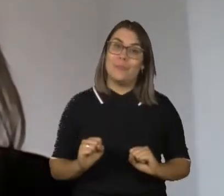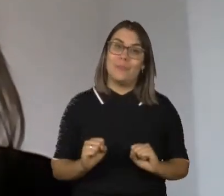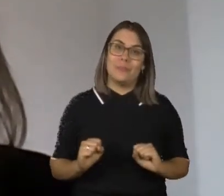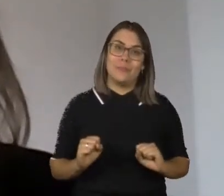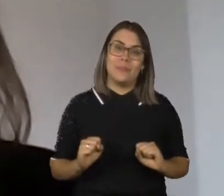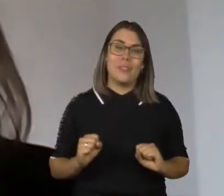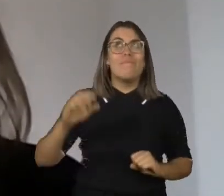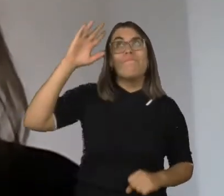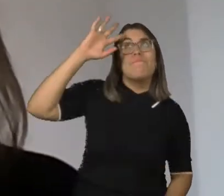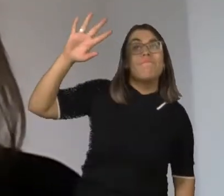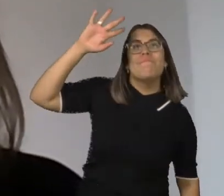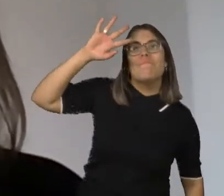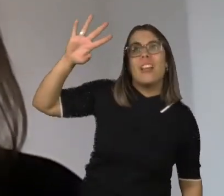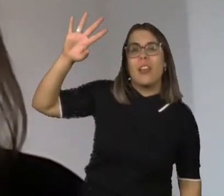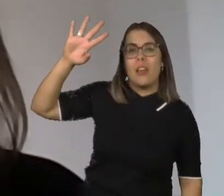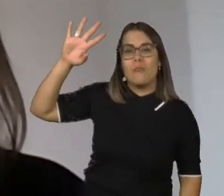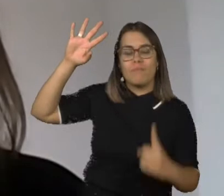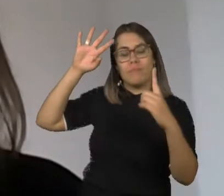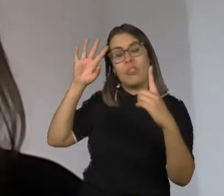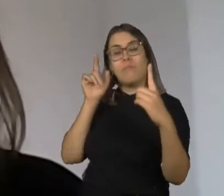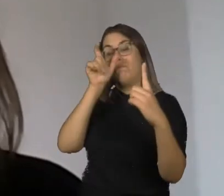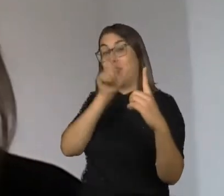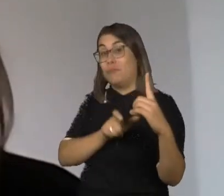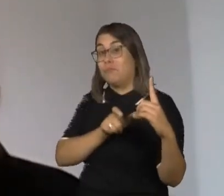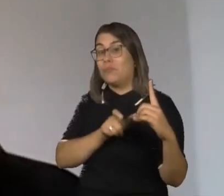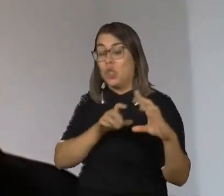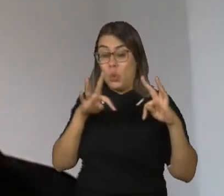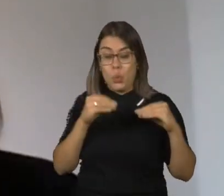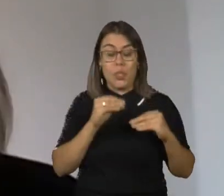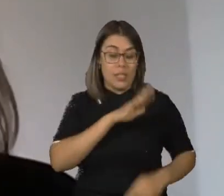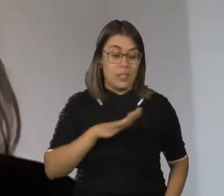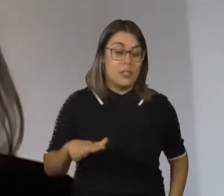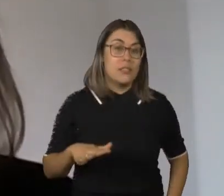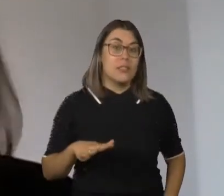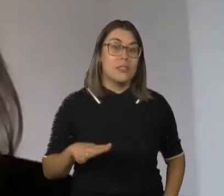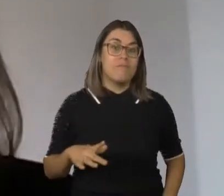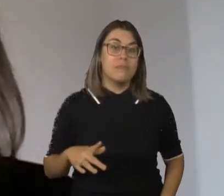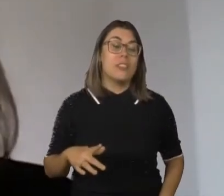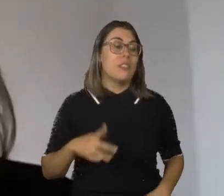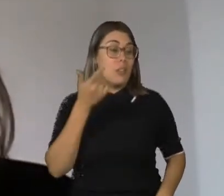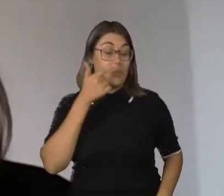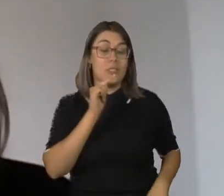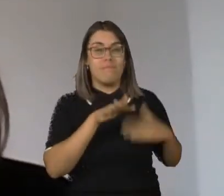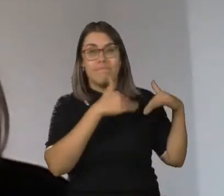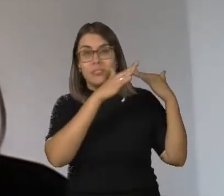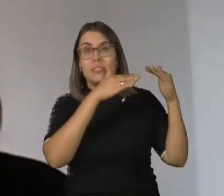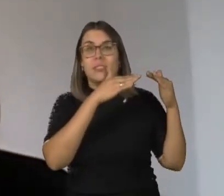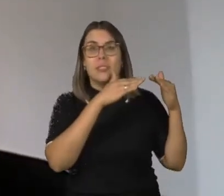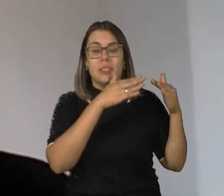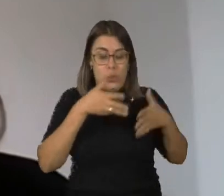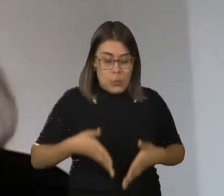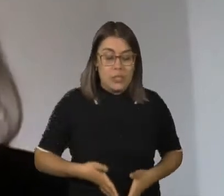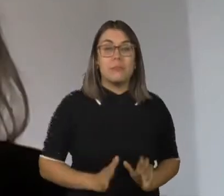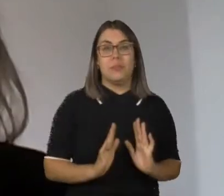nos imaginar diante de alguém que nos diga que toda criança com a síndrome de Down é deficiente intelectual desde o seu